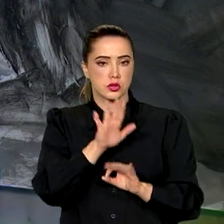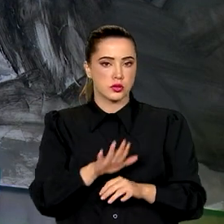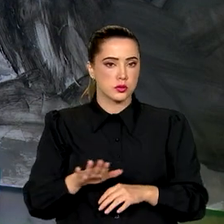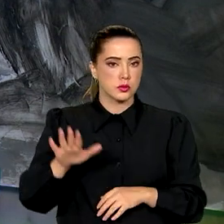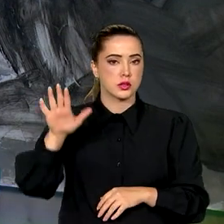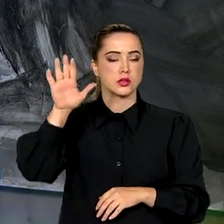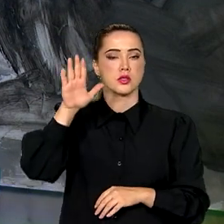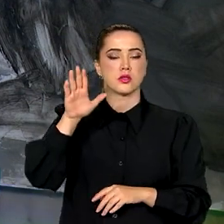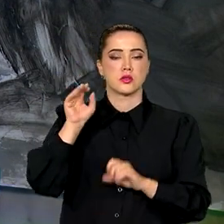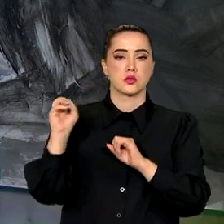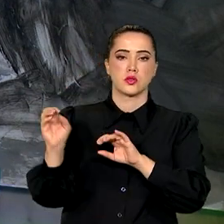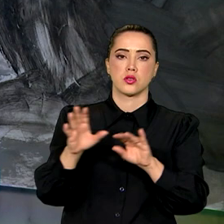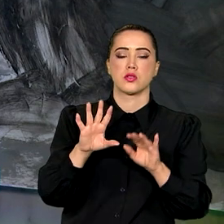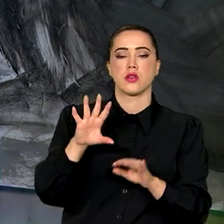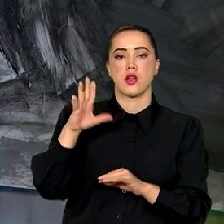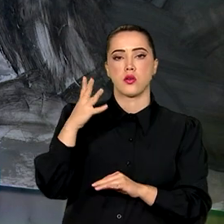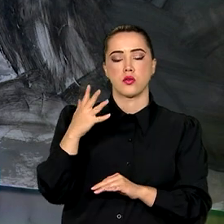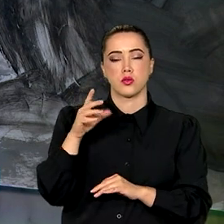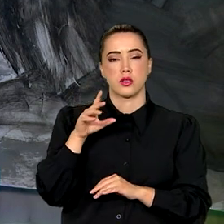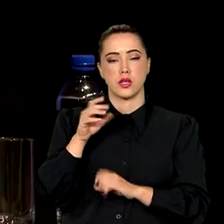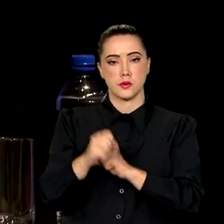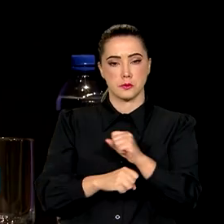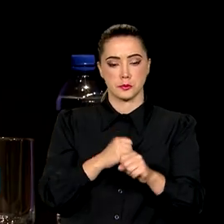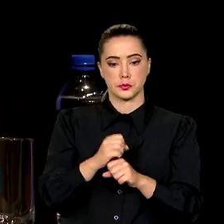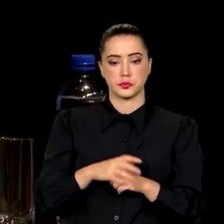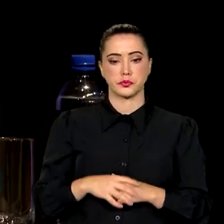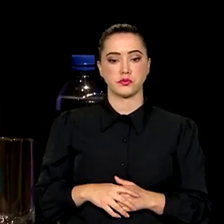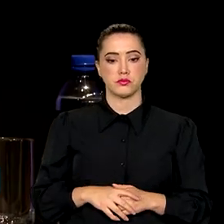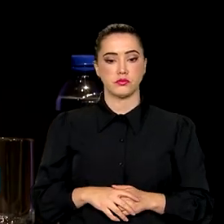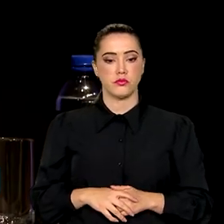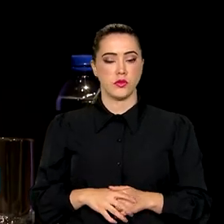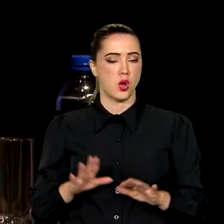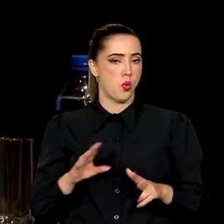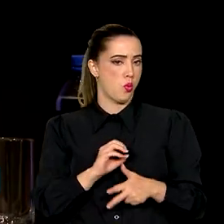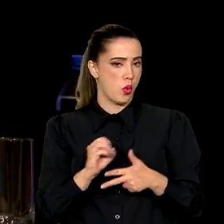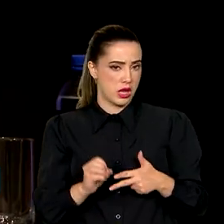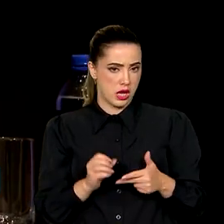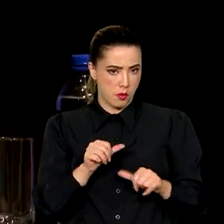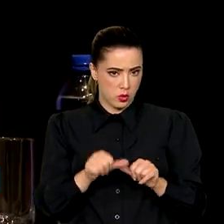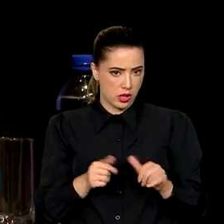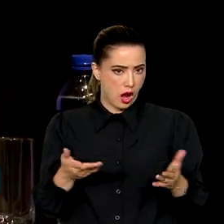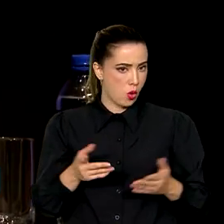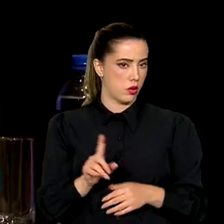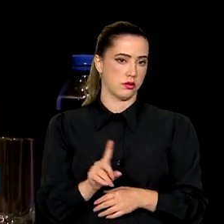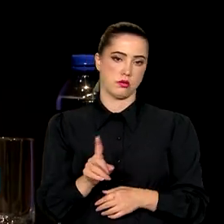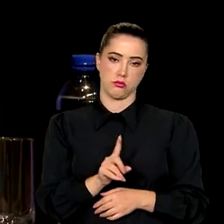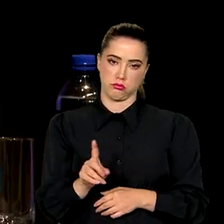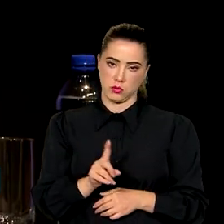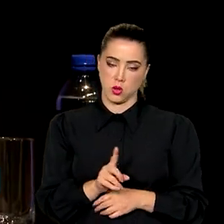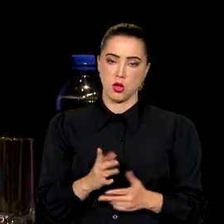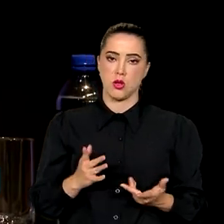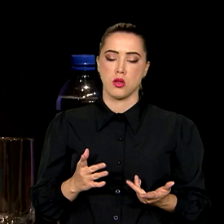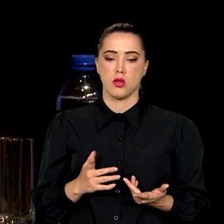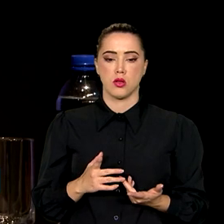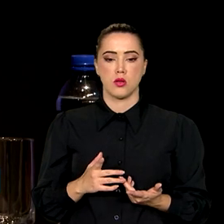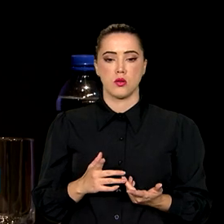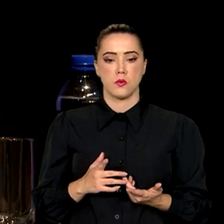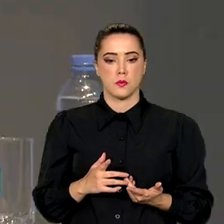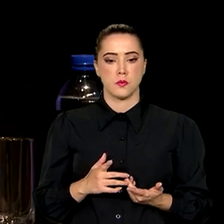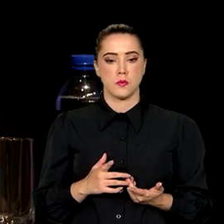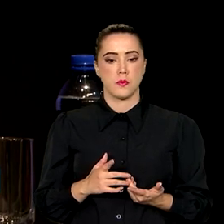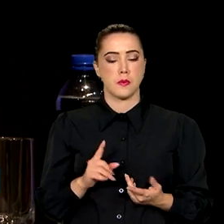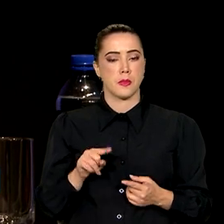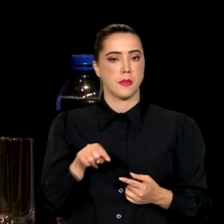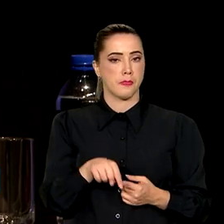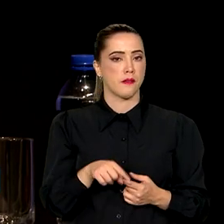da Educação que já deve ocorrer no próximo ano. Nós não vamos mudar o Enem agora, a ideia é não mudar o Enem agora nos próximos